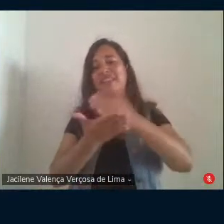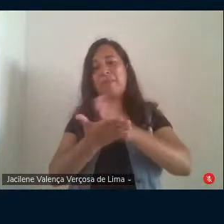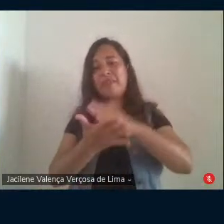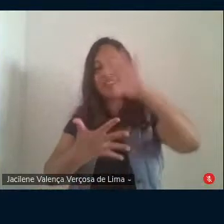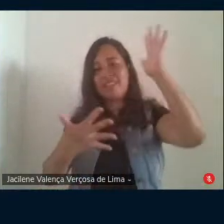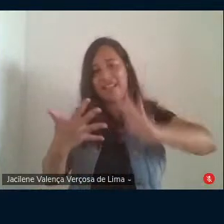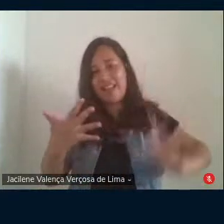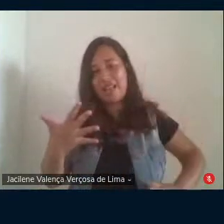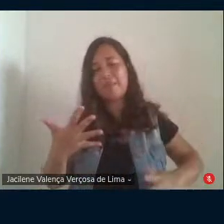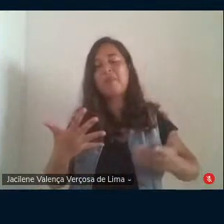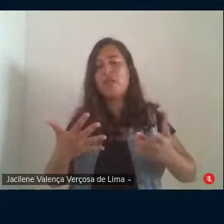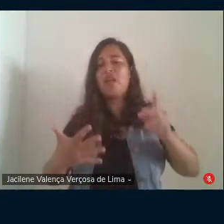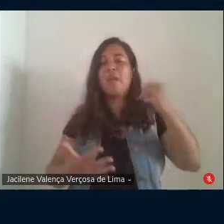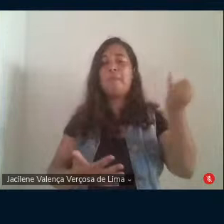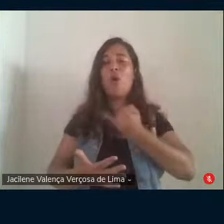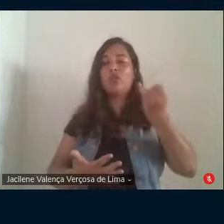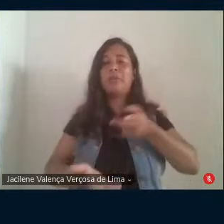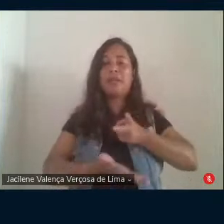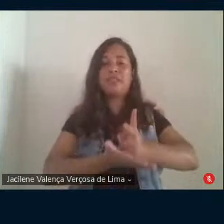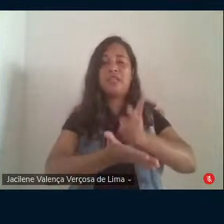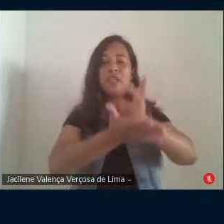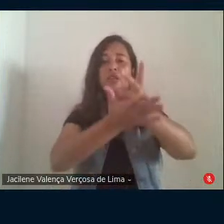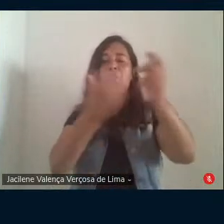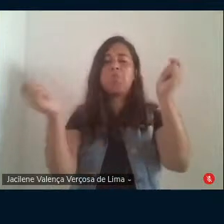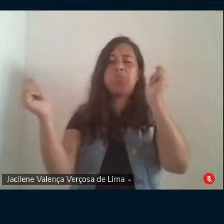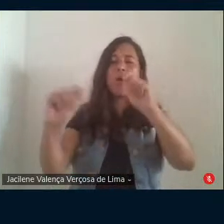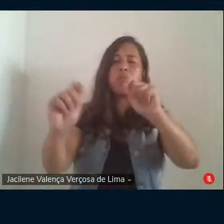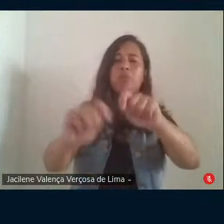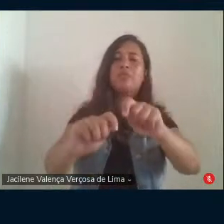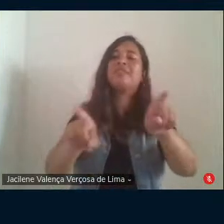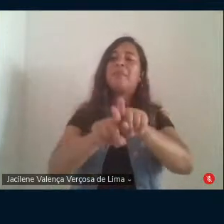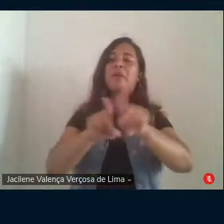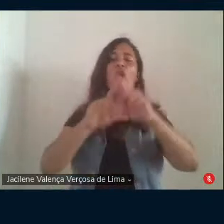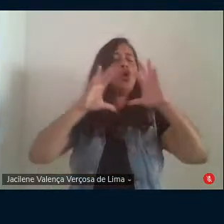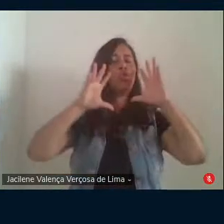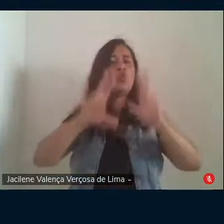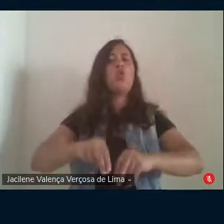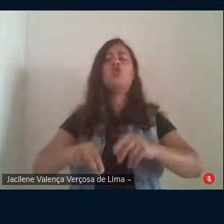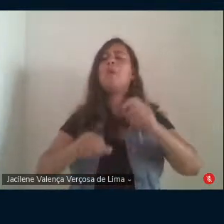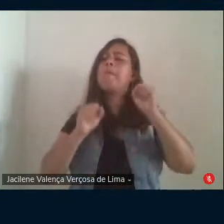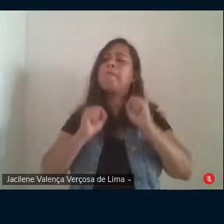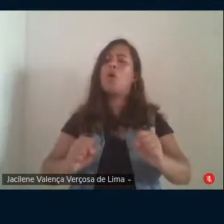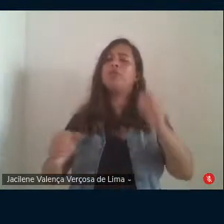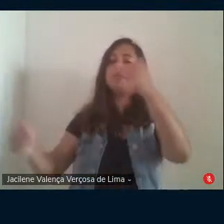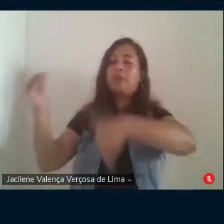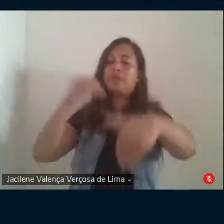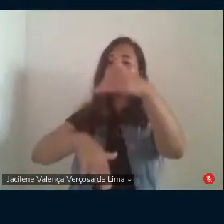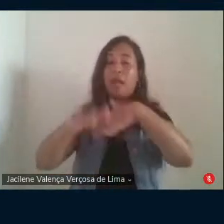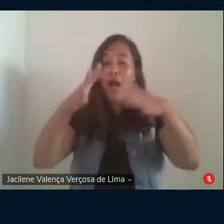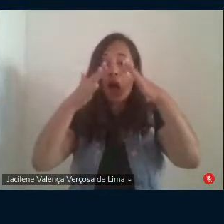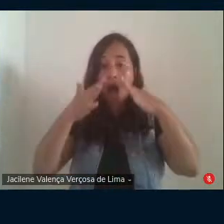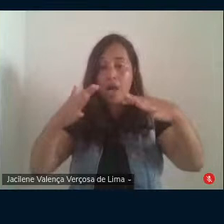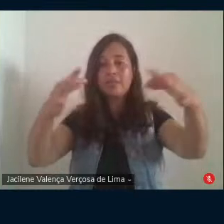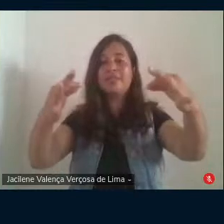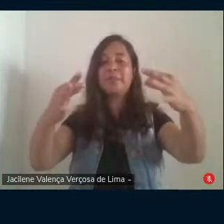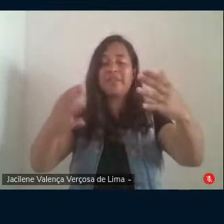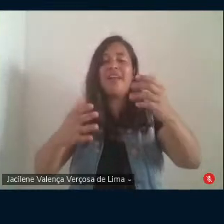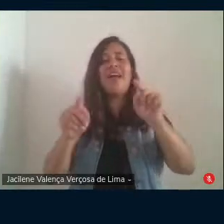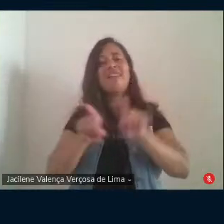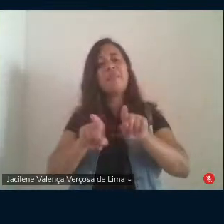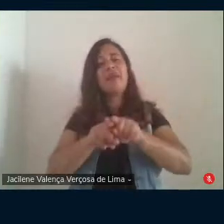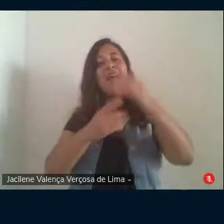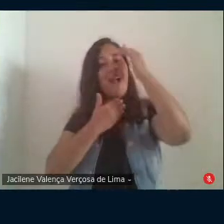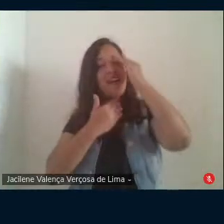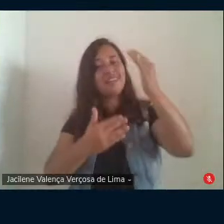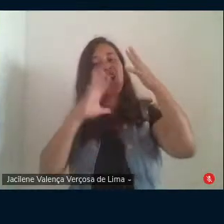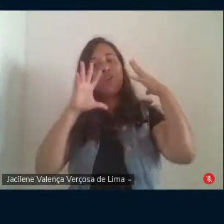seguirmos construindo possibilidades em que todos possam participar atentamente e queria agradecer a todas as